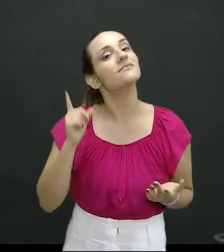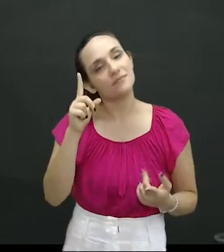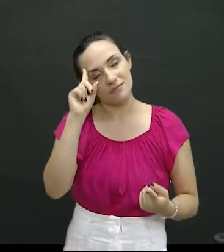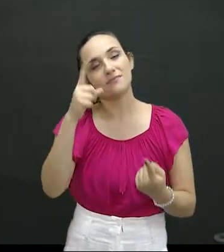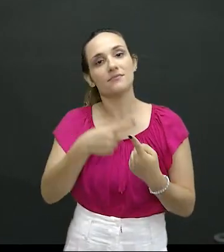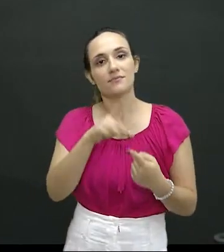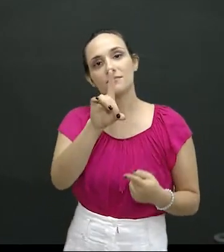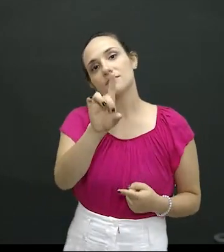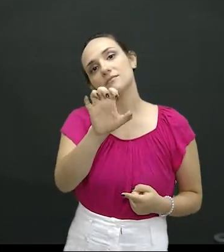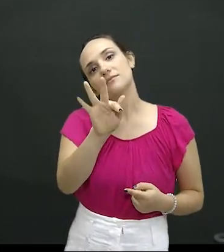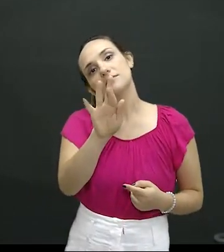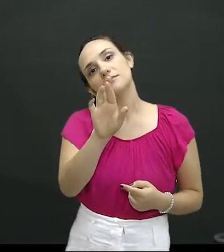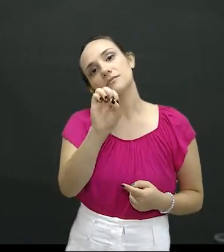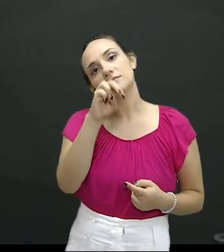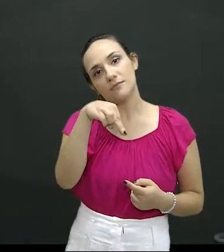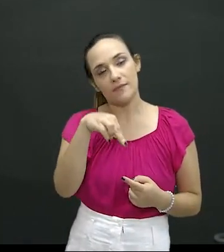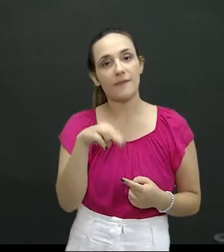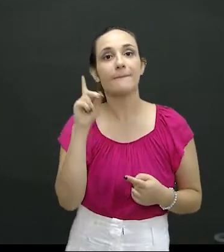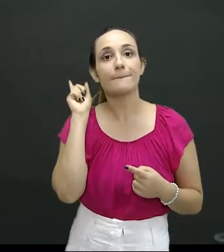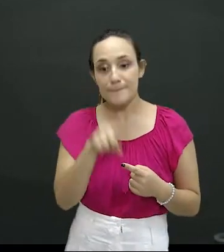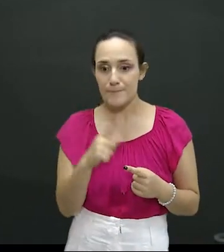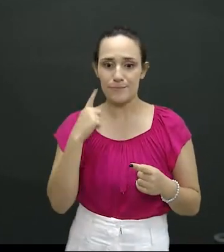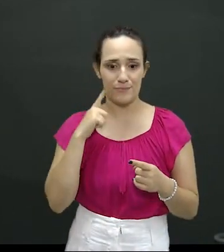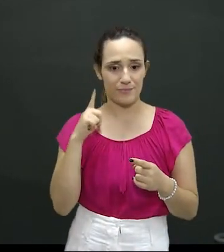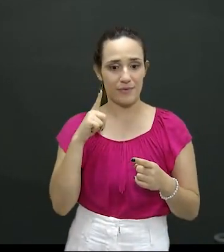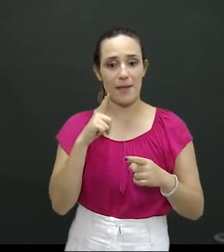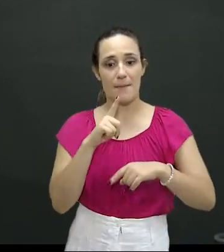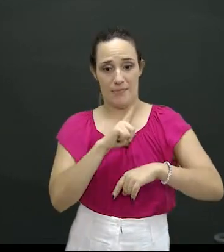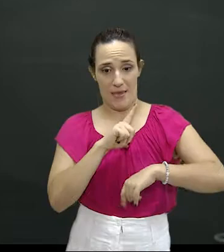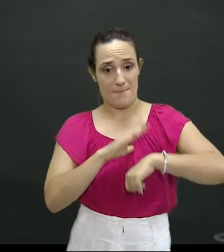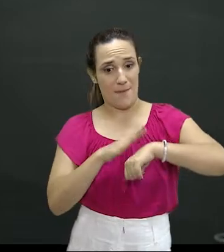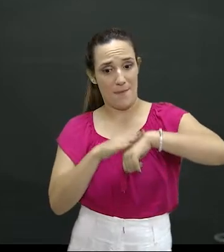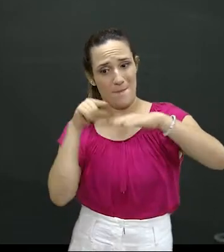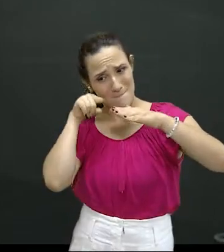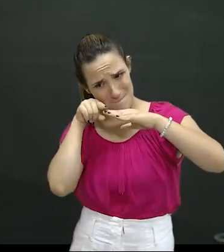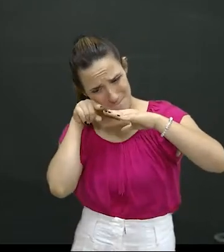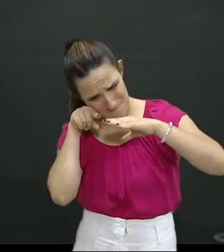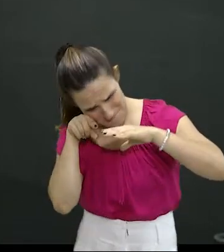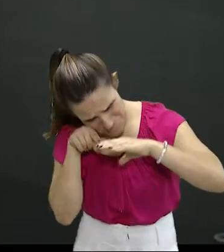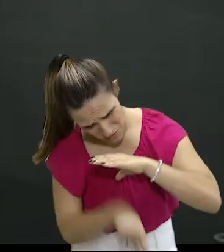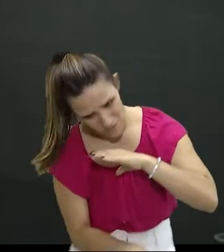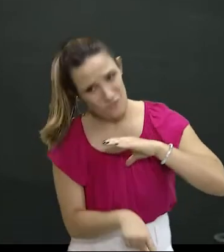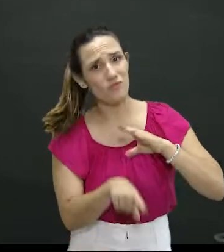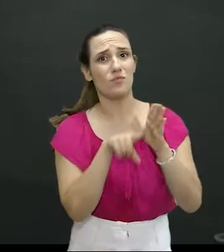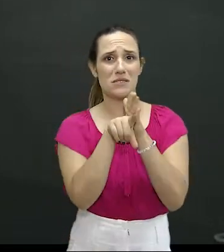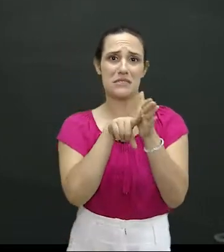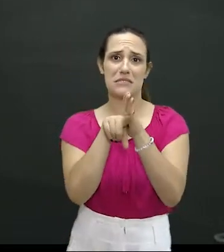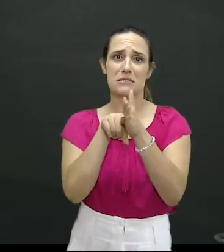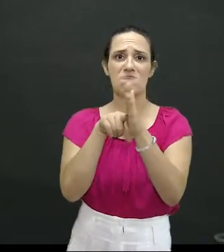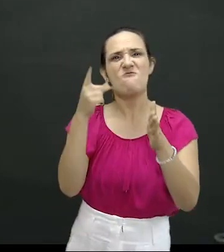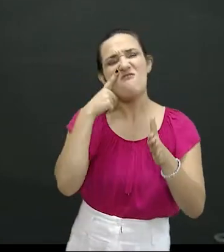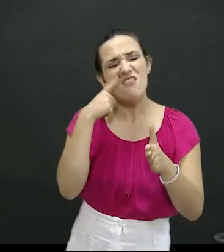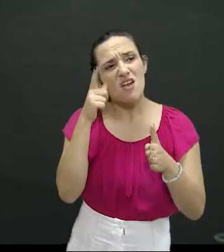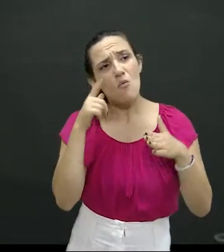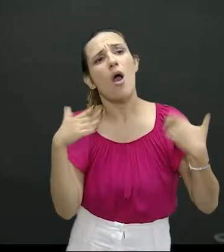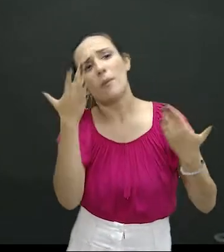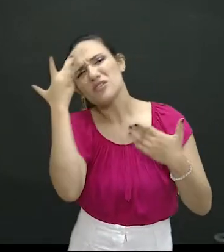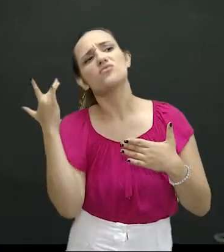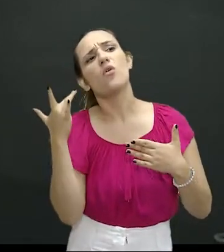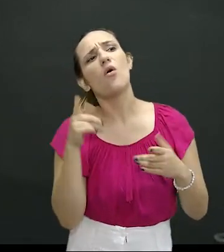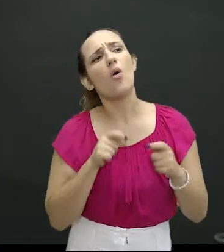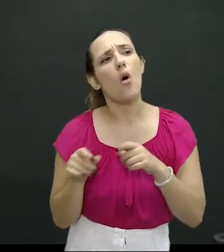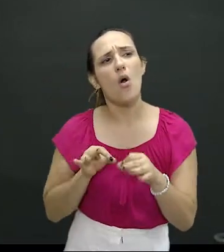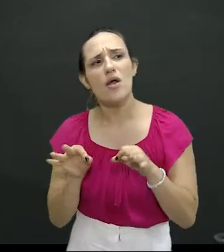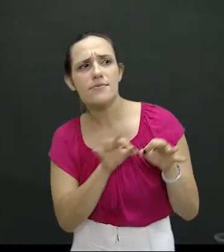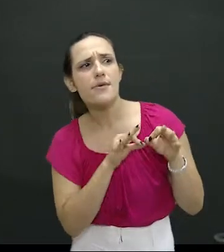intuitos da Defron, estender a investigação, aprofundar, identificar os efetivos proprietários, como a logística precisa ser